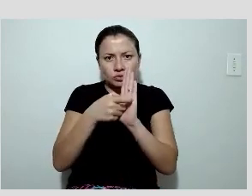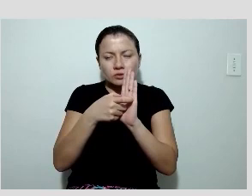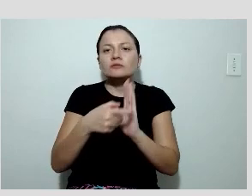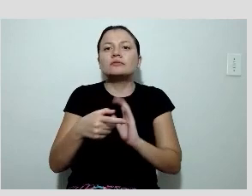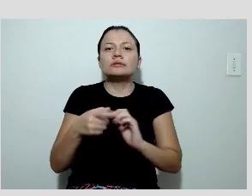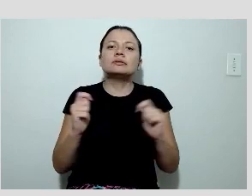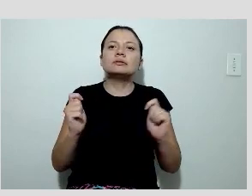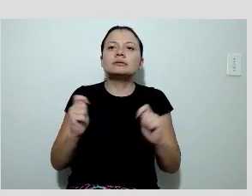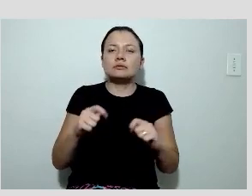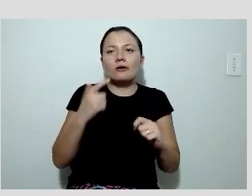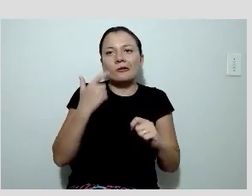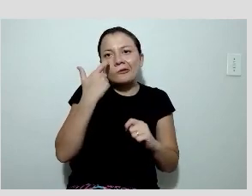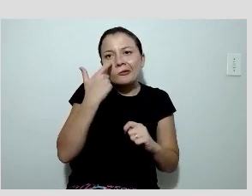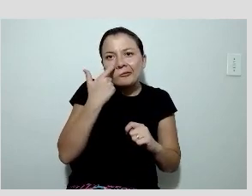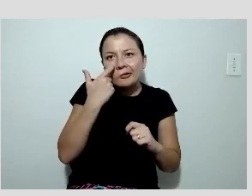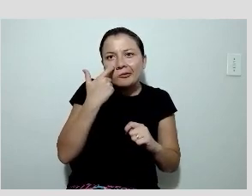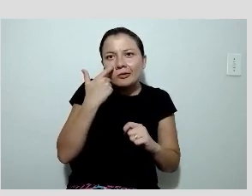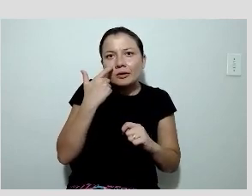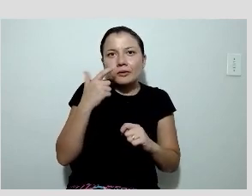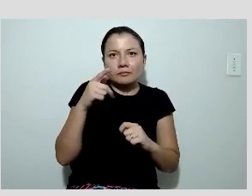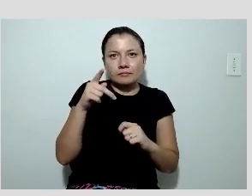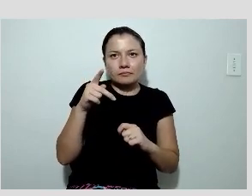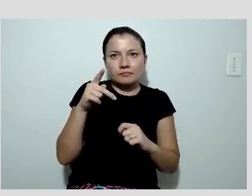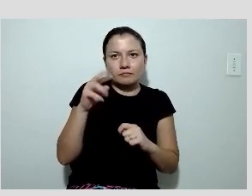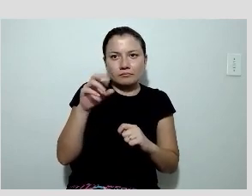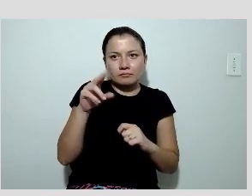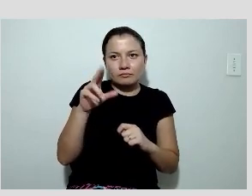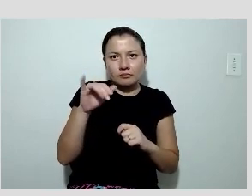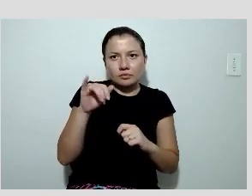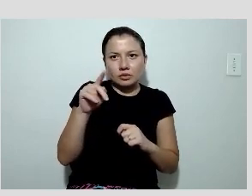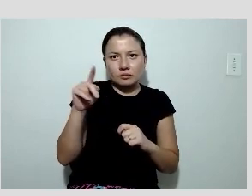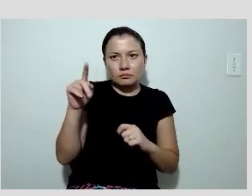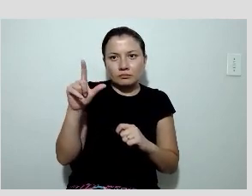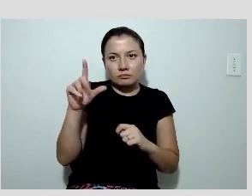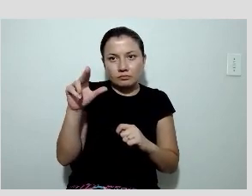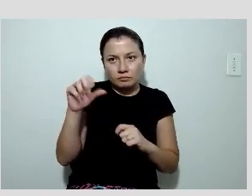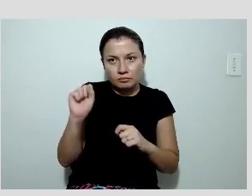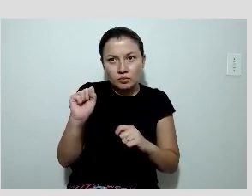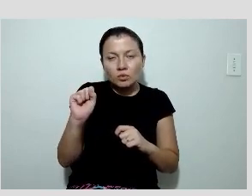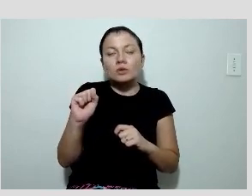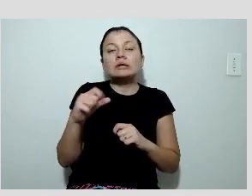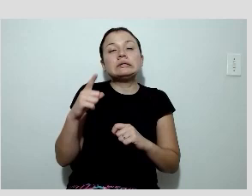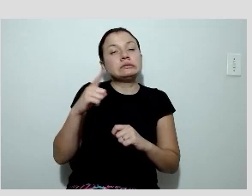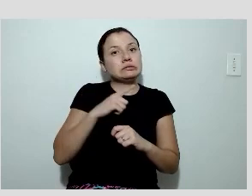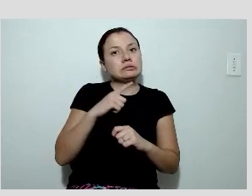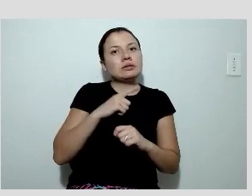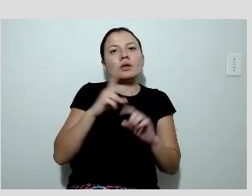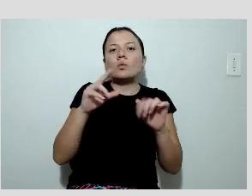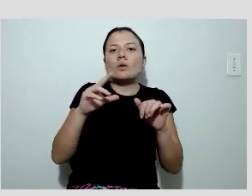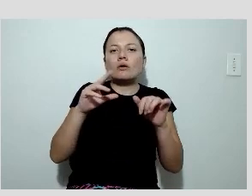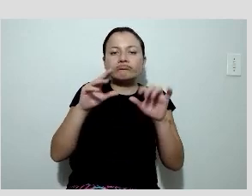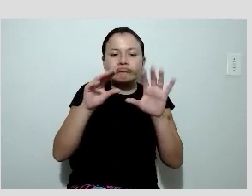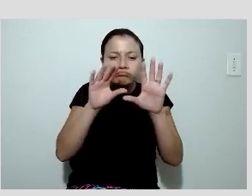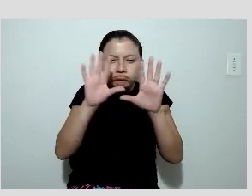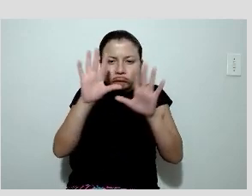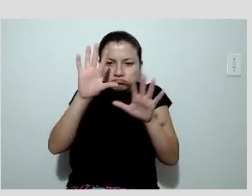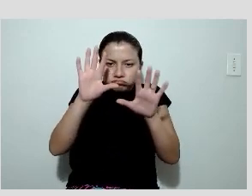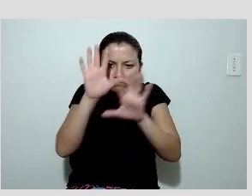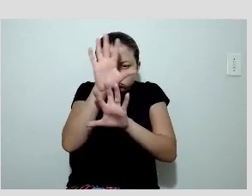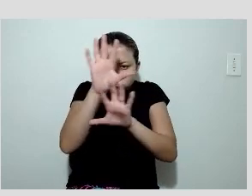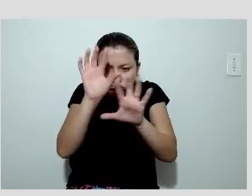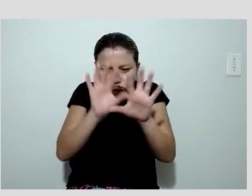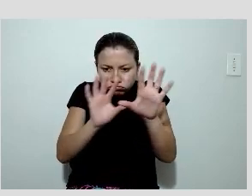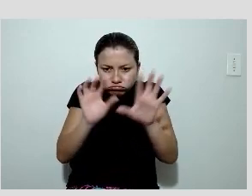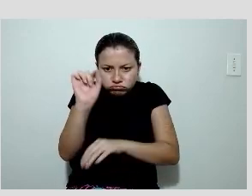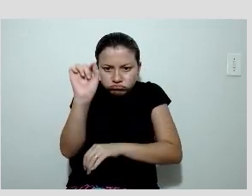software Prony Plus, que tem um mapa polar combinado das duas aquisições. Com isso, a gente tem uma